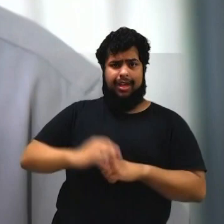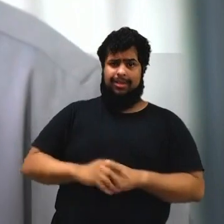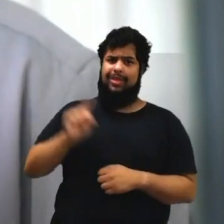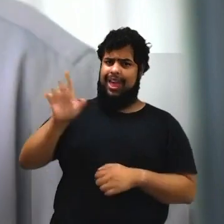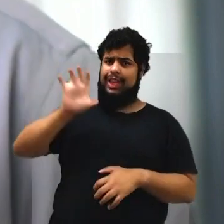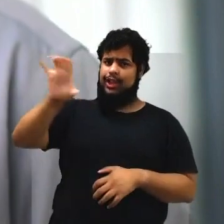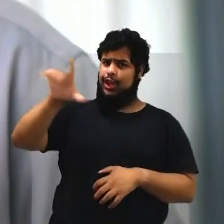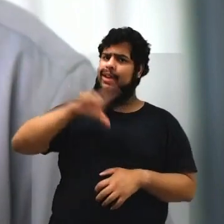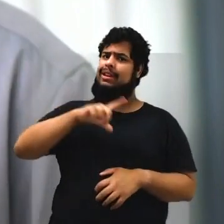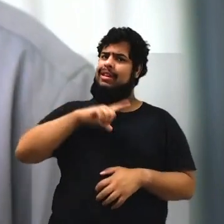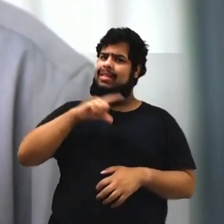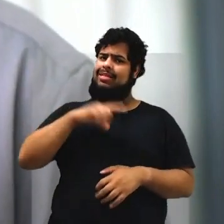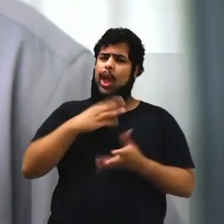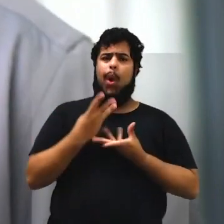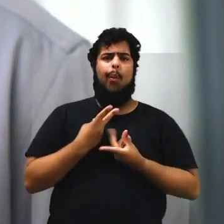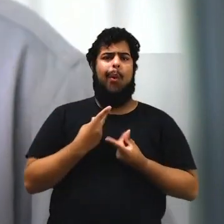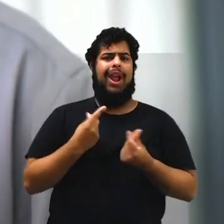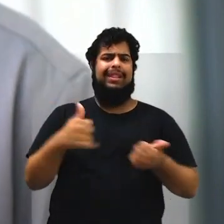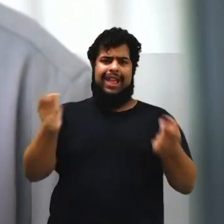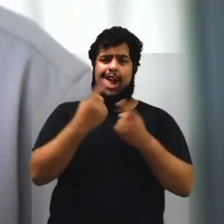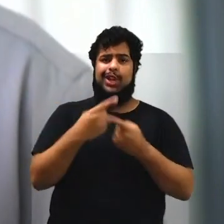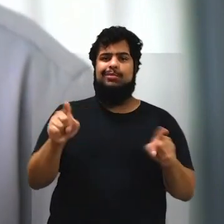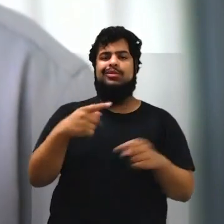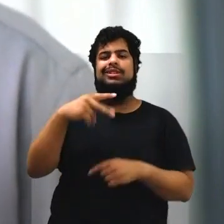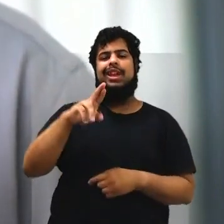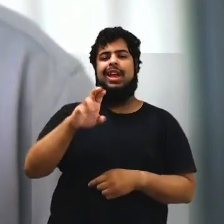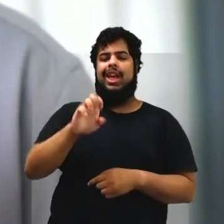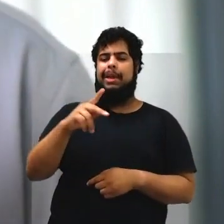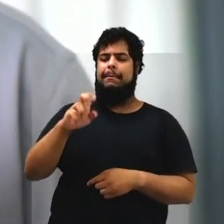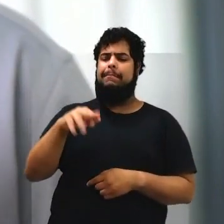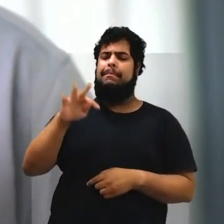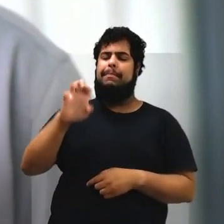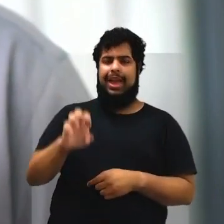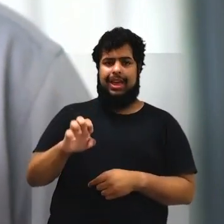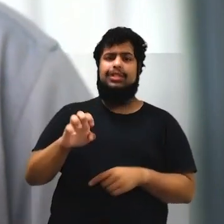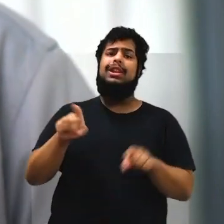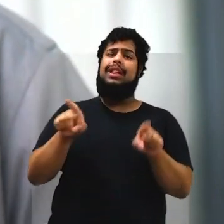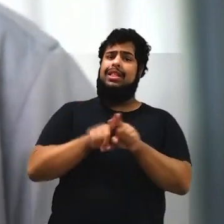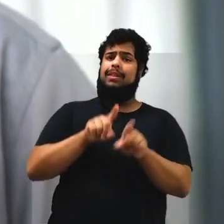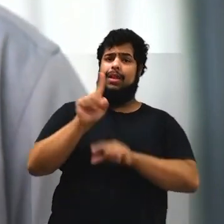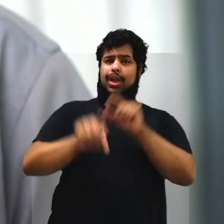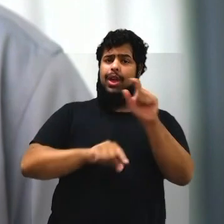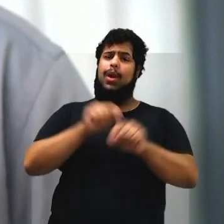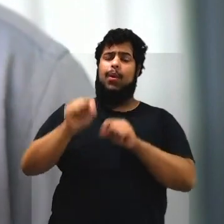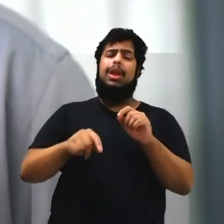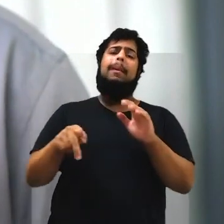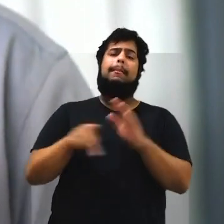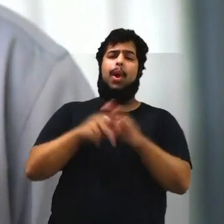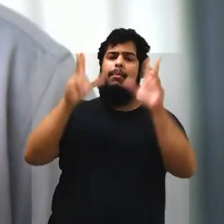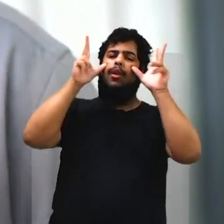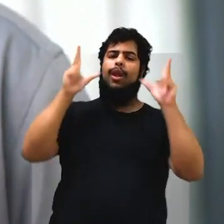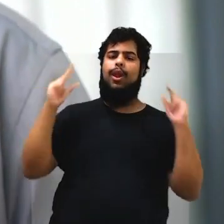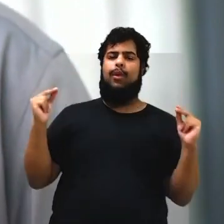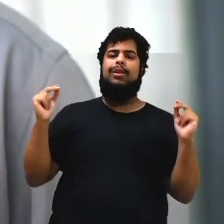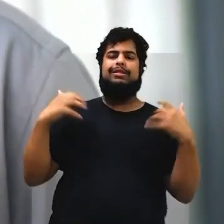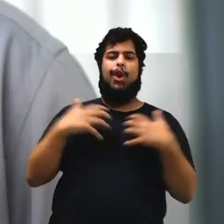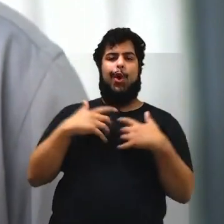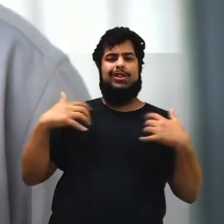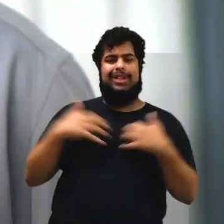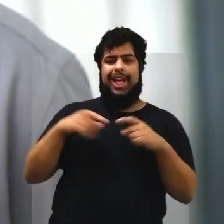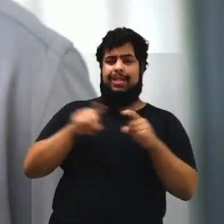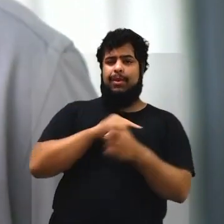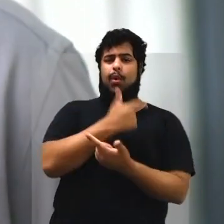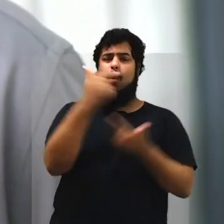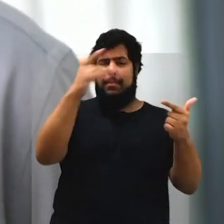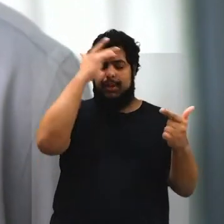muito mais, porque o povo é criativo, o povo é esperto. Uma região que é capaz de produzir a qualidade intelectual